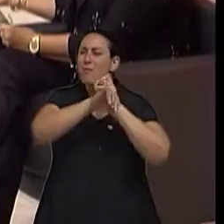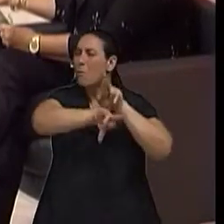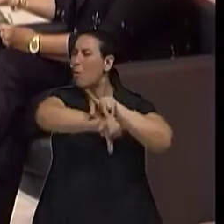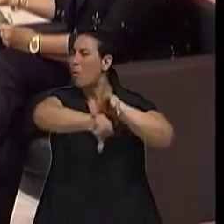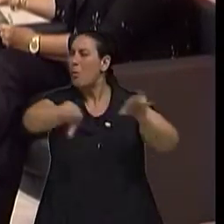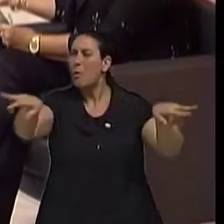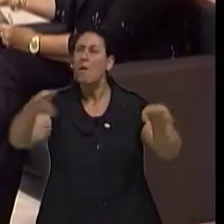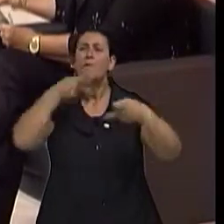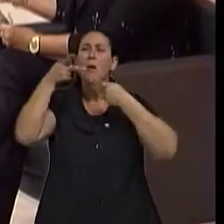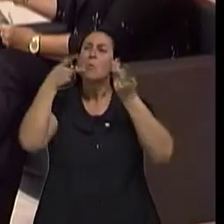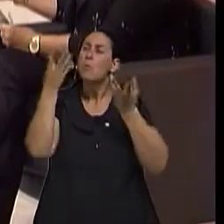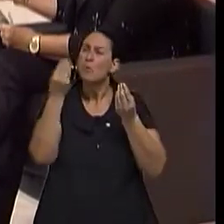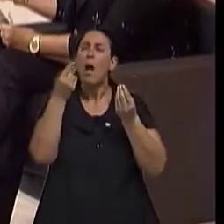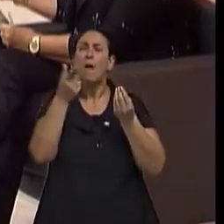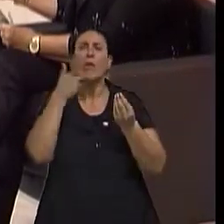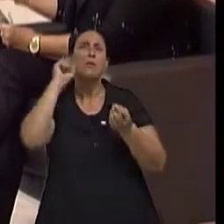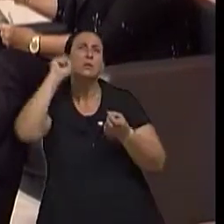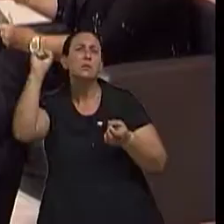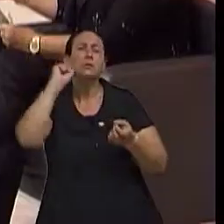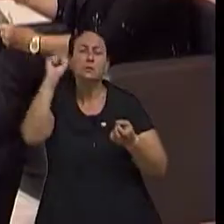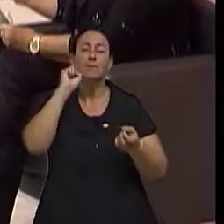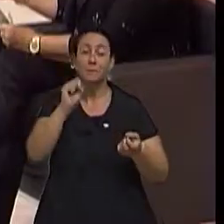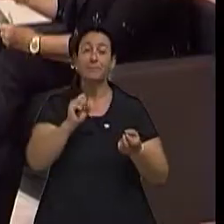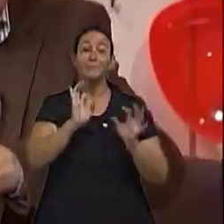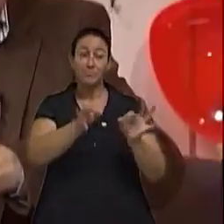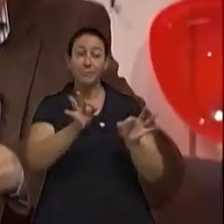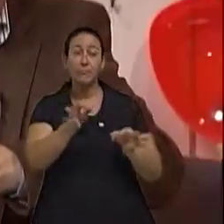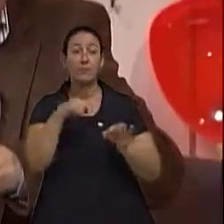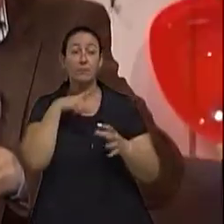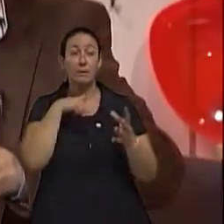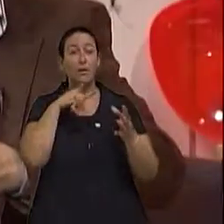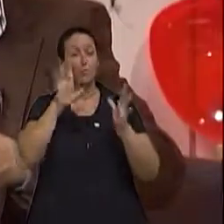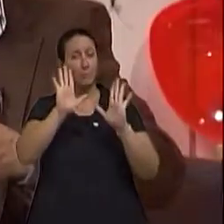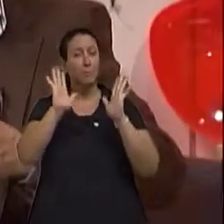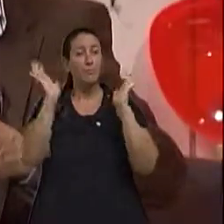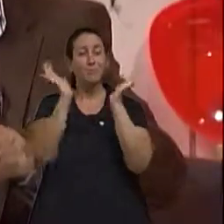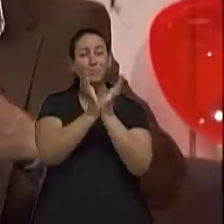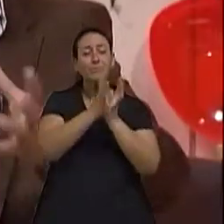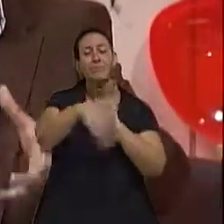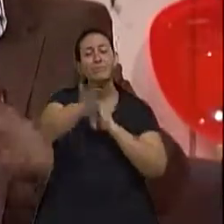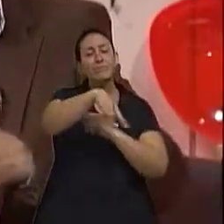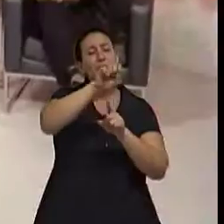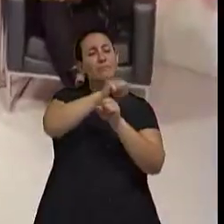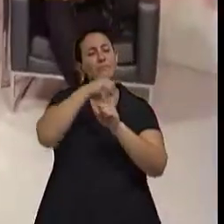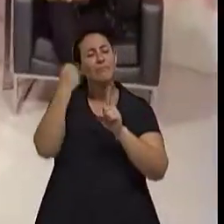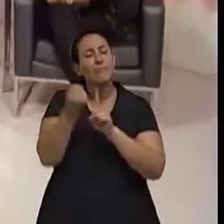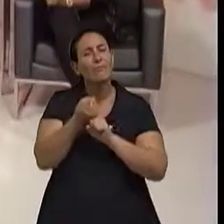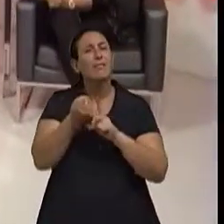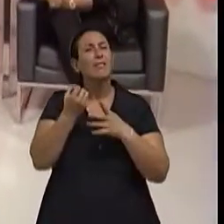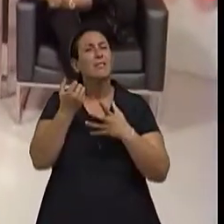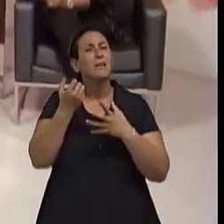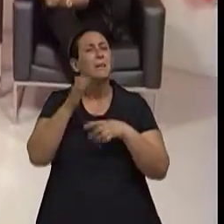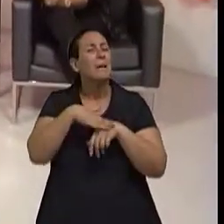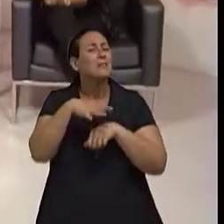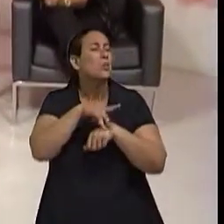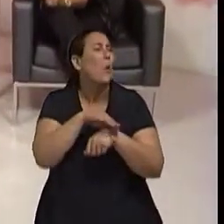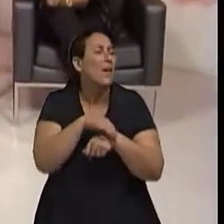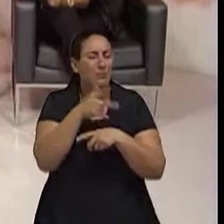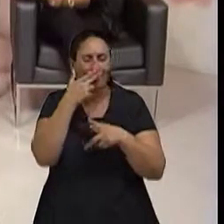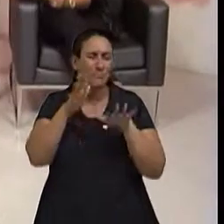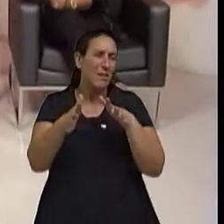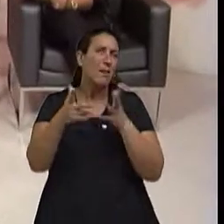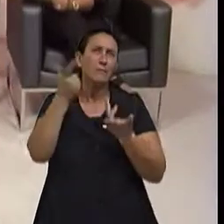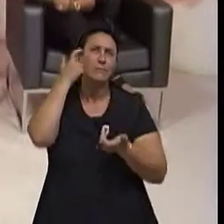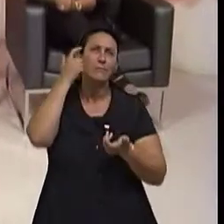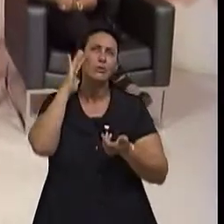existe uma, às vezes, a parte mais adoecida da sociedade colocando isso como fosse uma alternativa. E isso não é uma